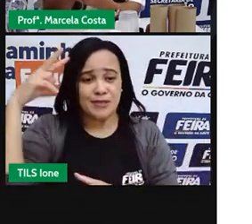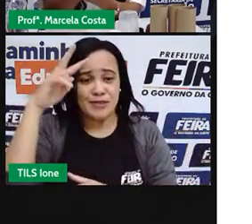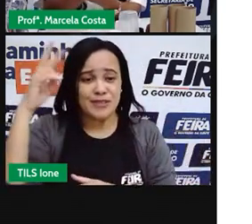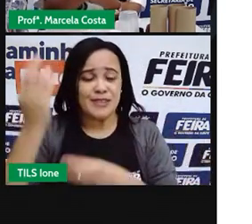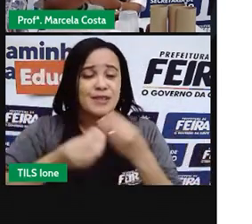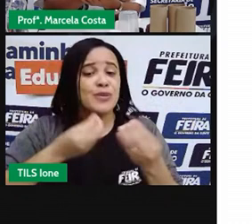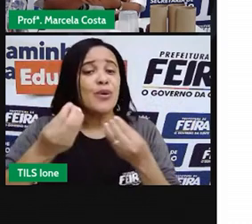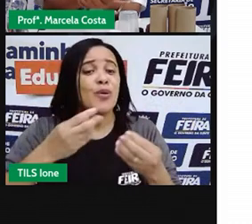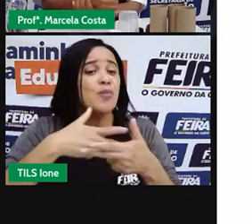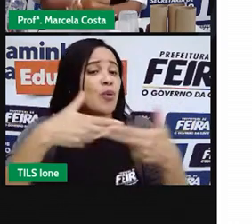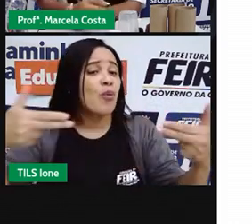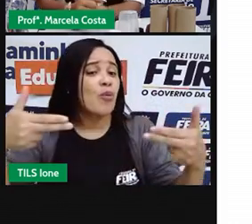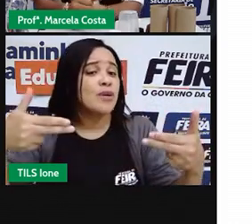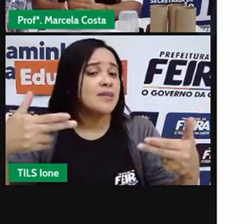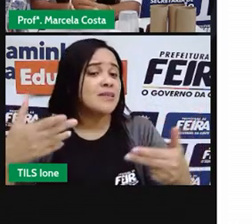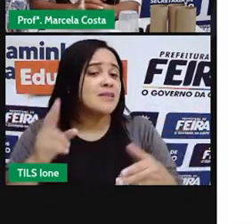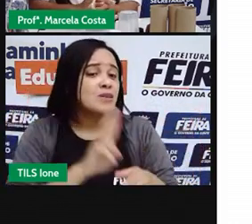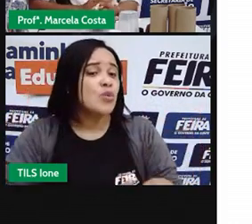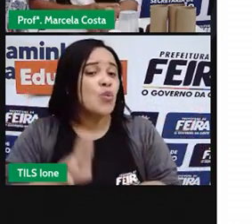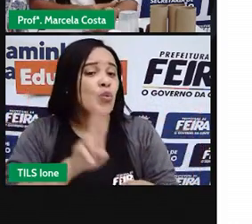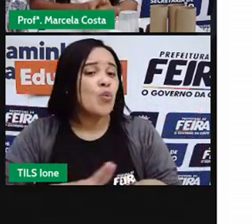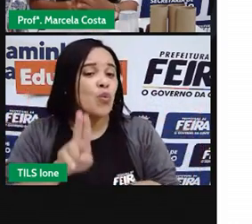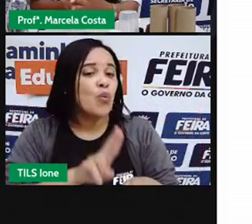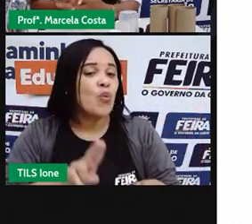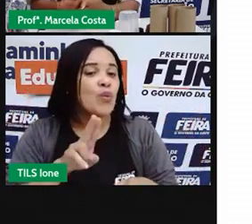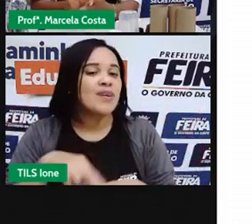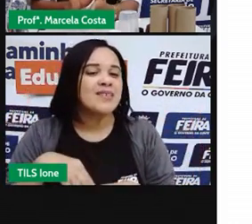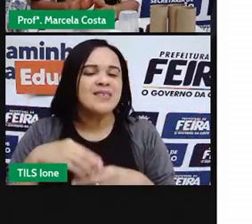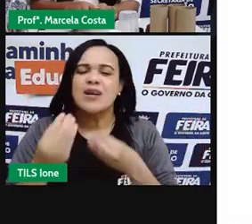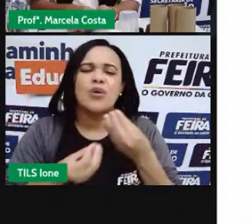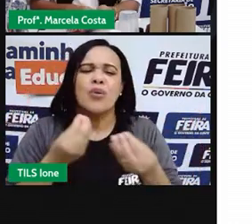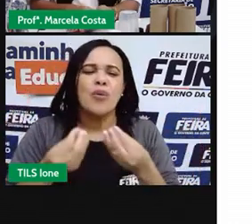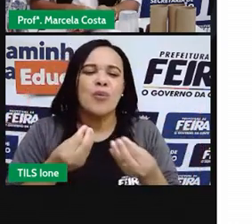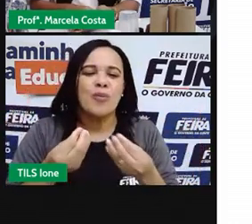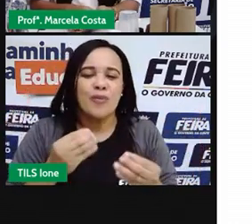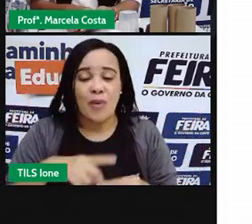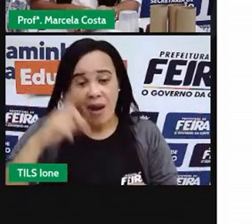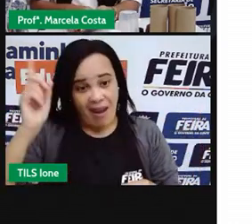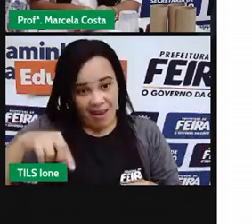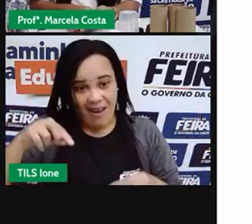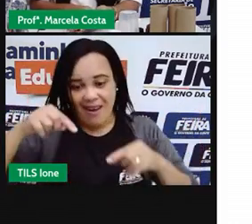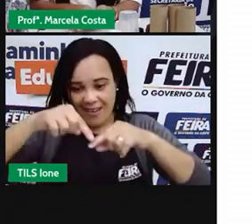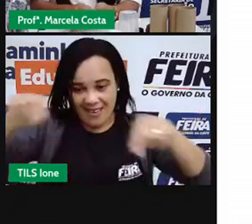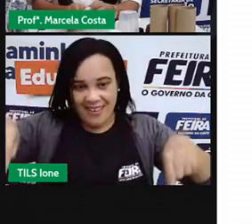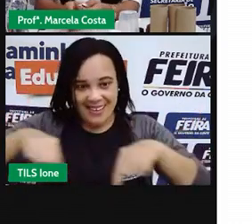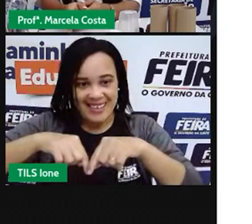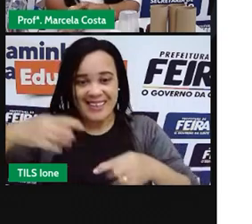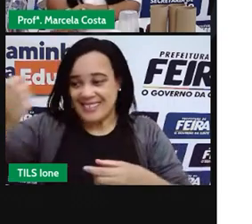recurso que a gente está falando é um fantoche de caixa de leite, certo?